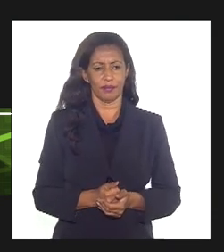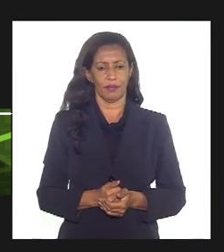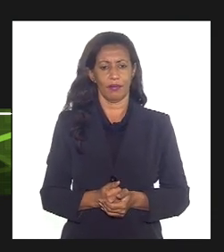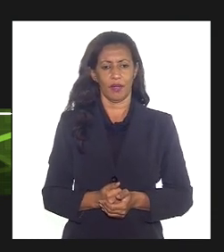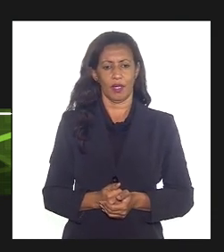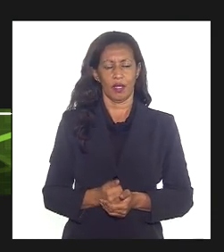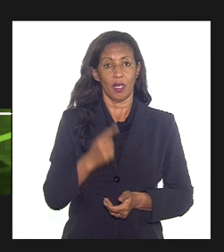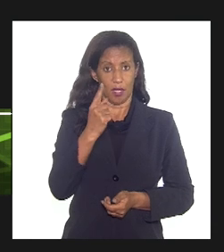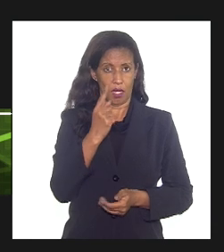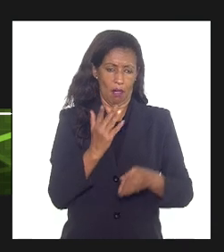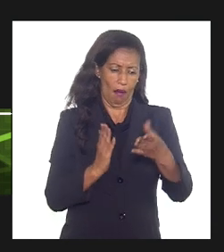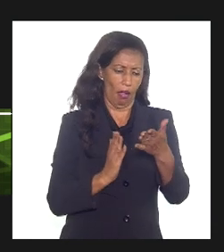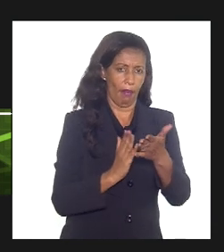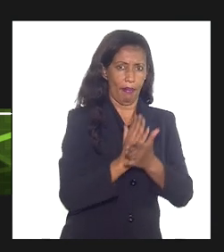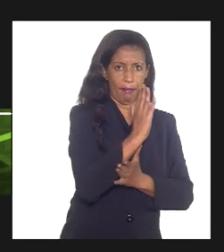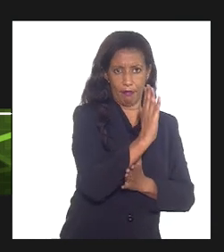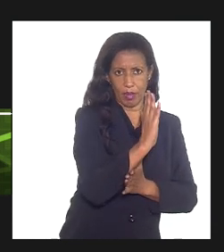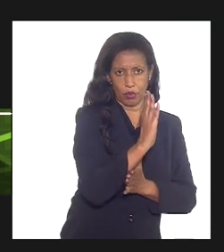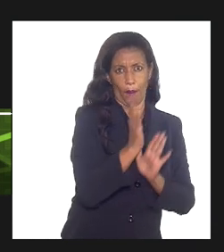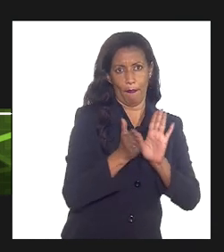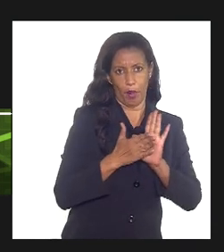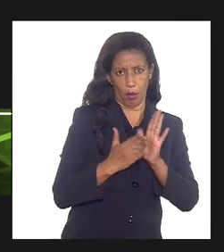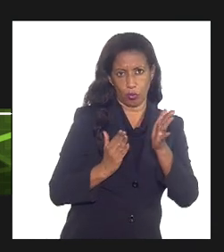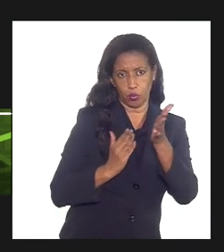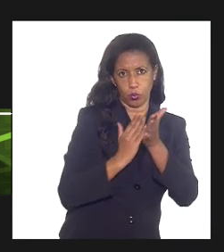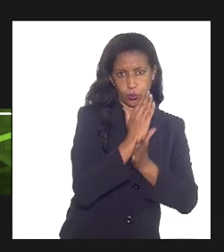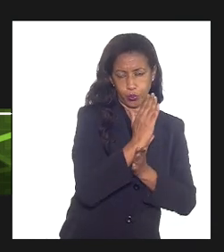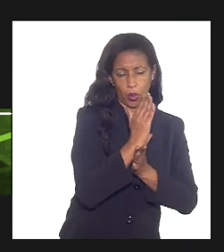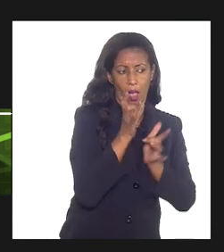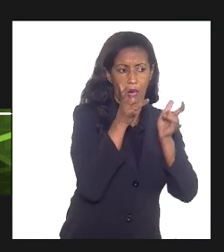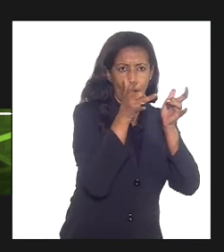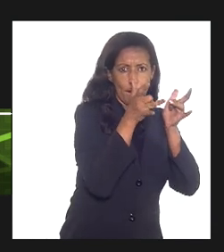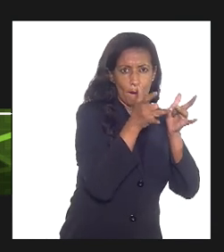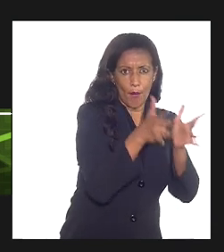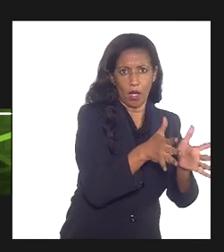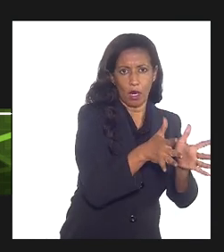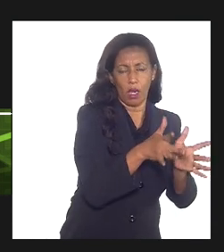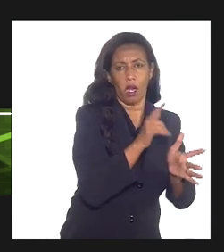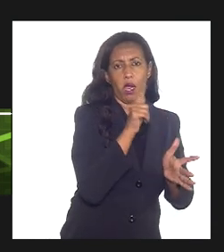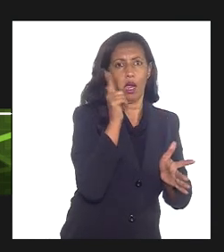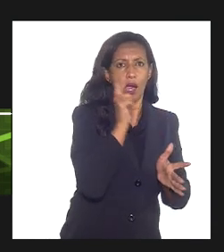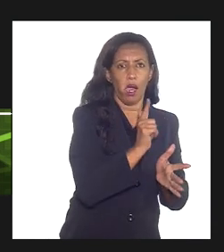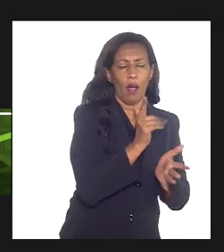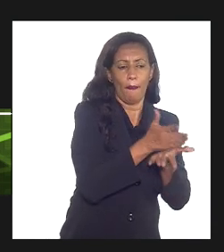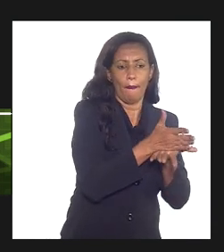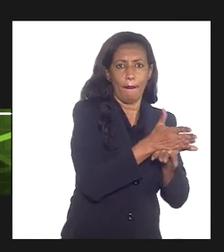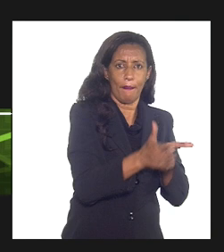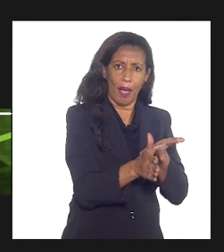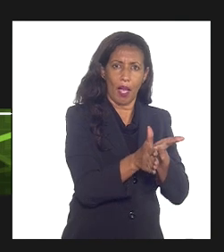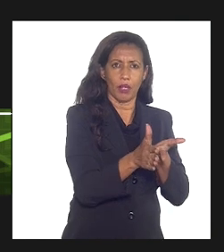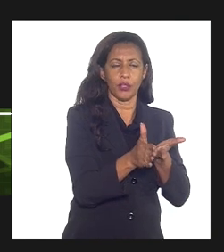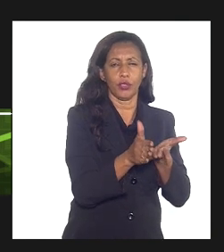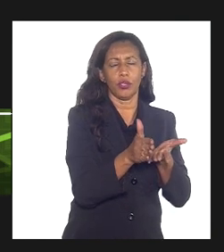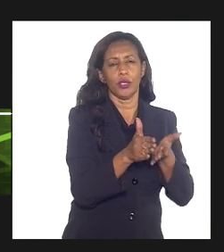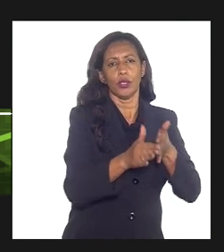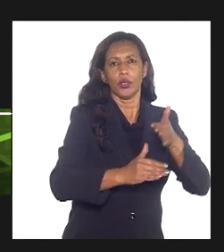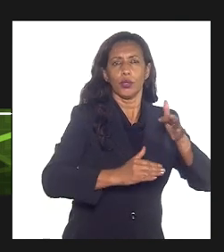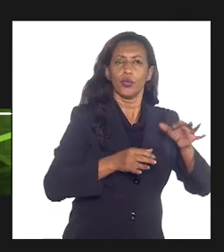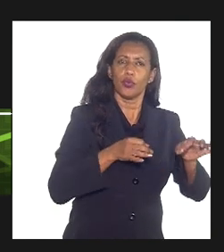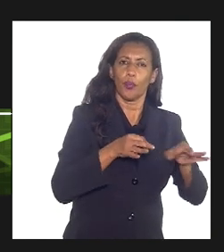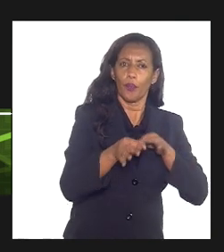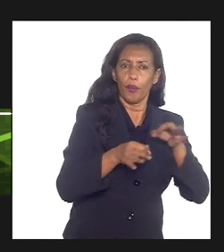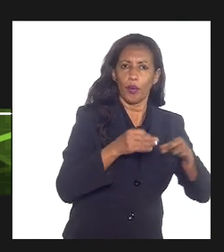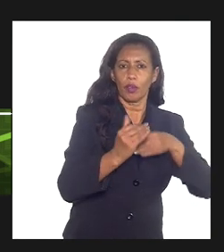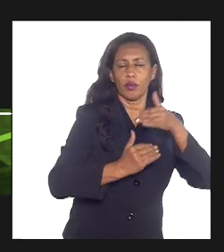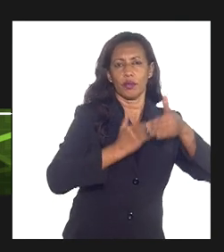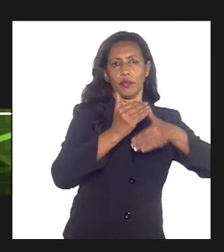vez aprovado, na medida em que o capítulo de abandono é uma parte do plano de desenvolvimento, há um